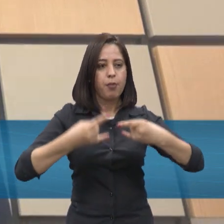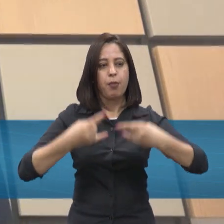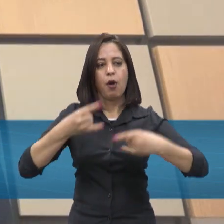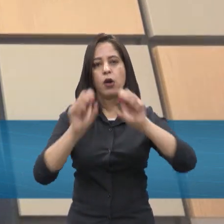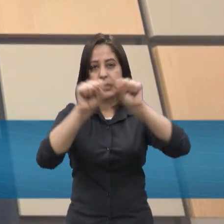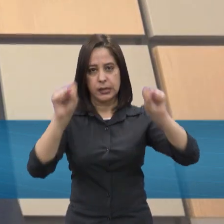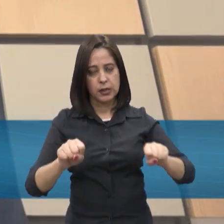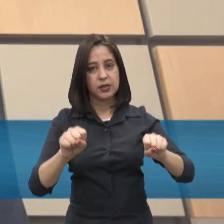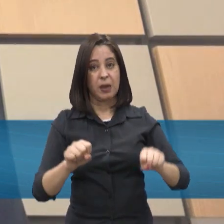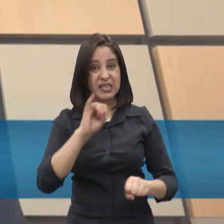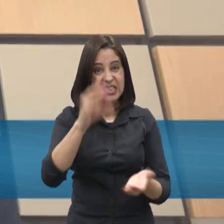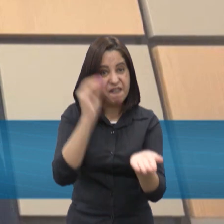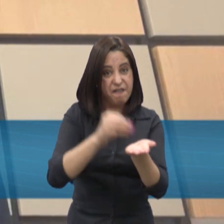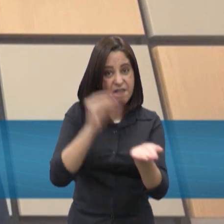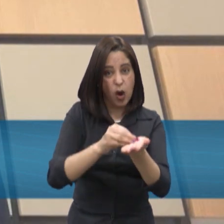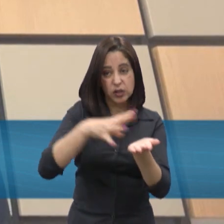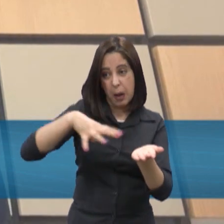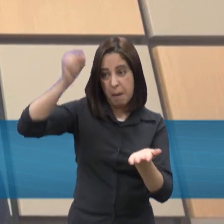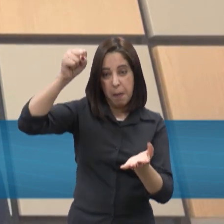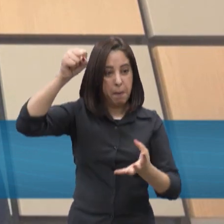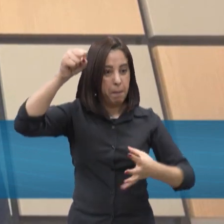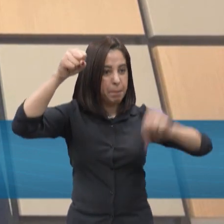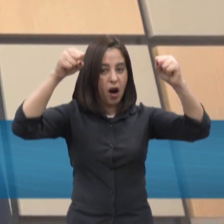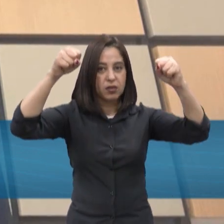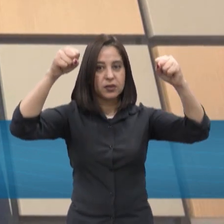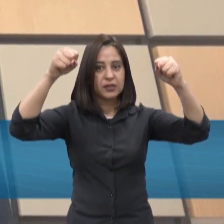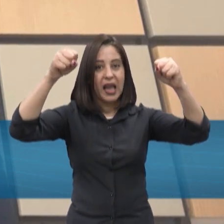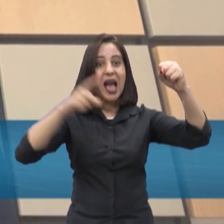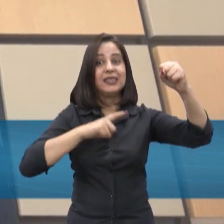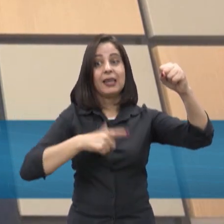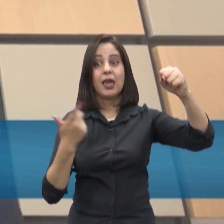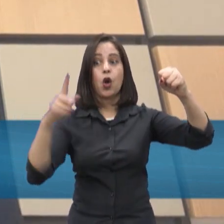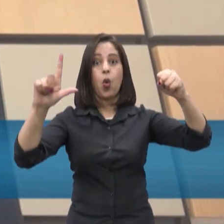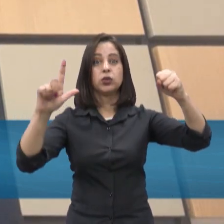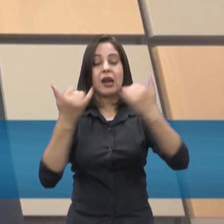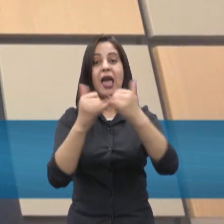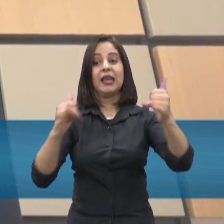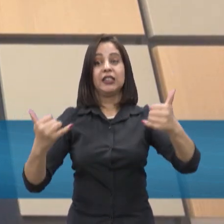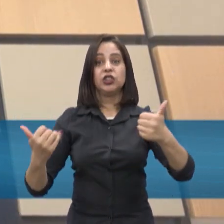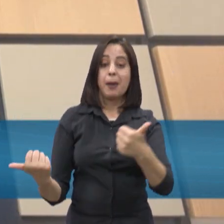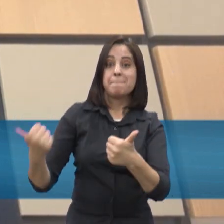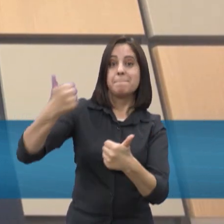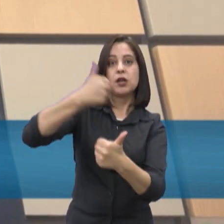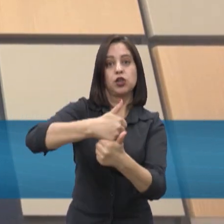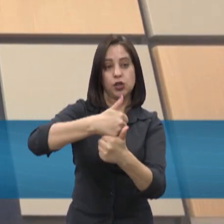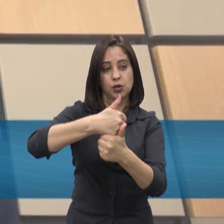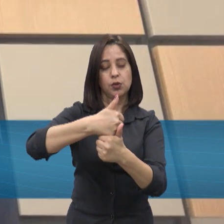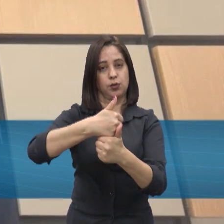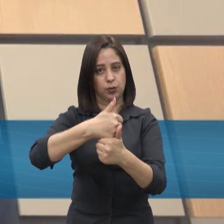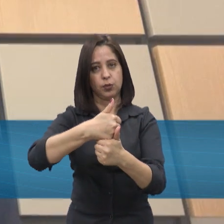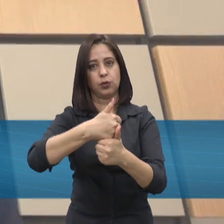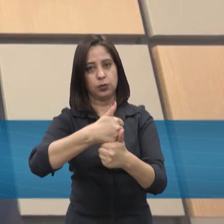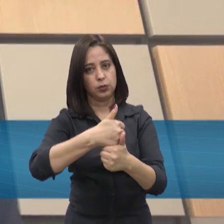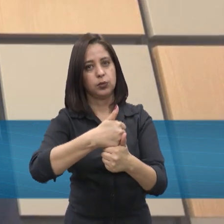falta energia em algum momento, existe uma outra fonte, um outro caminho que a energia segue, né, falando para